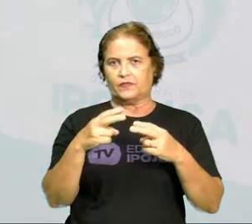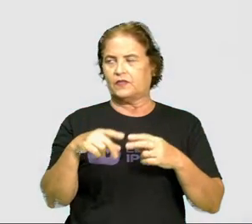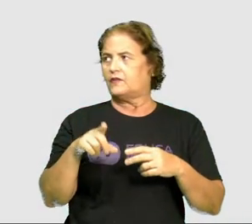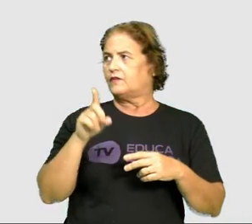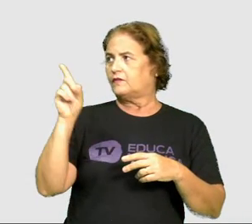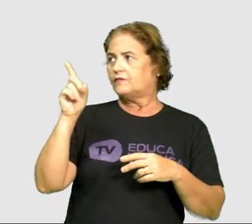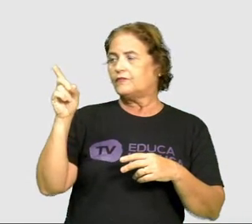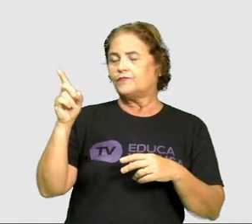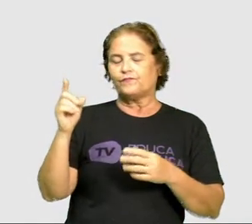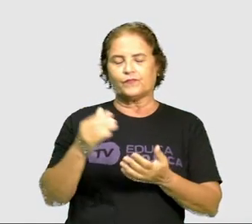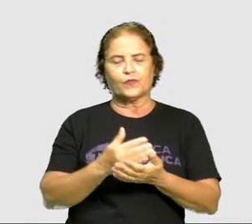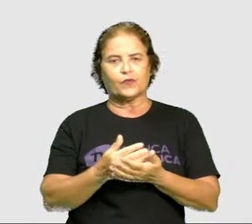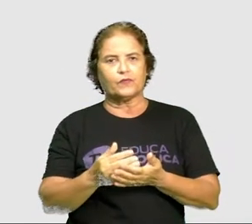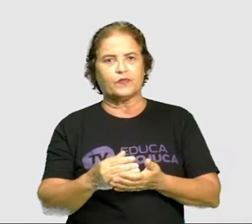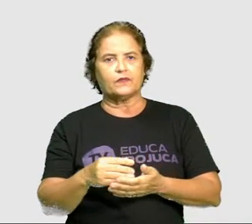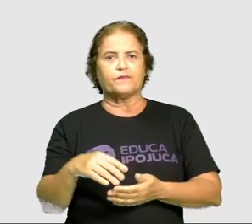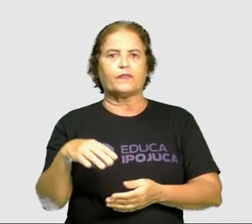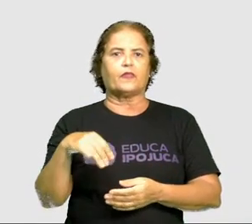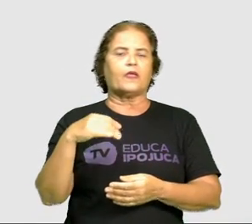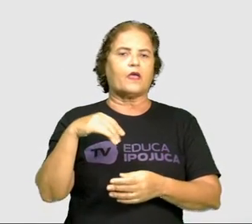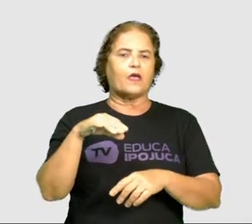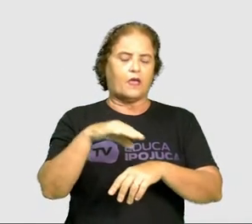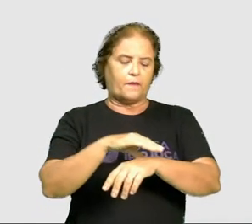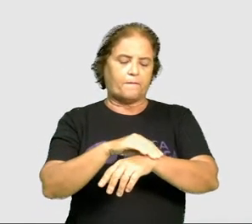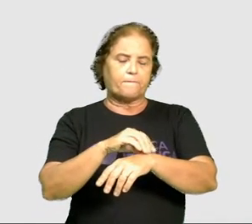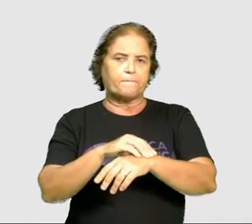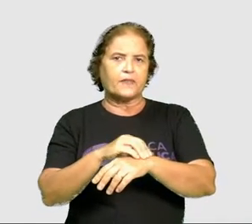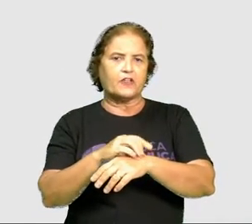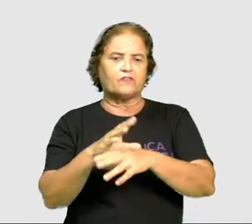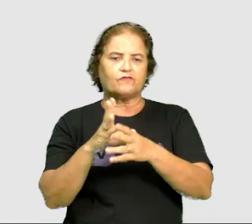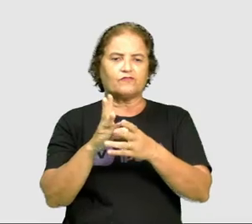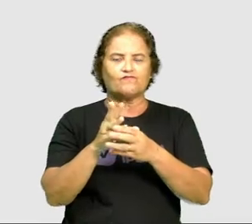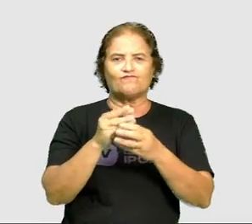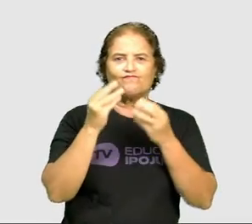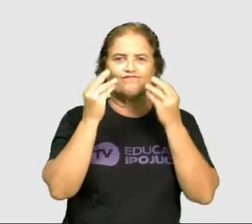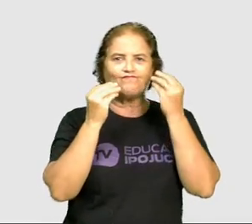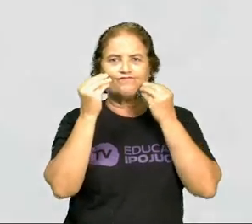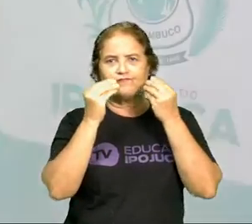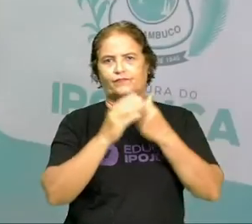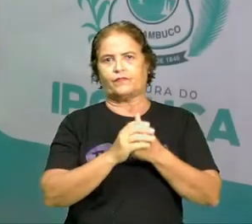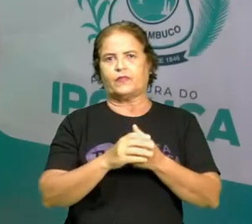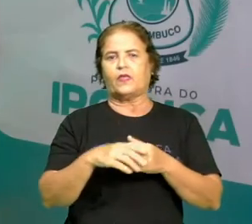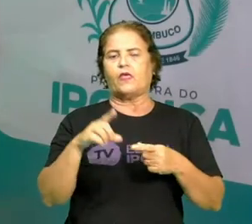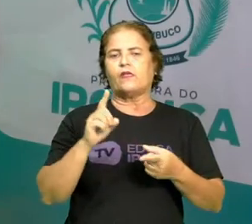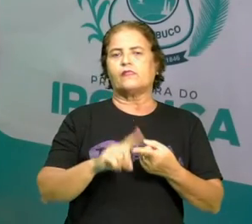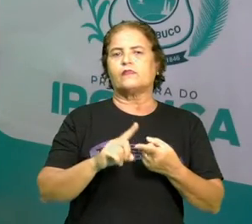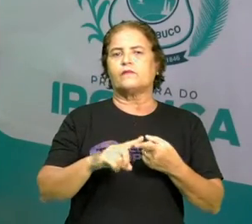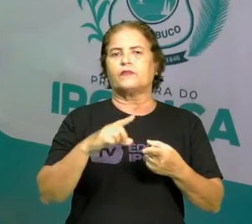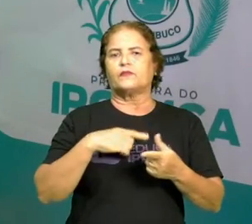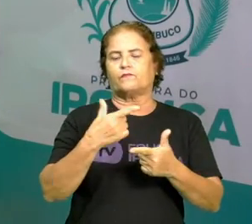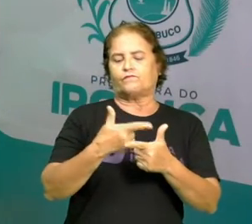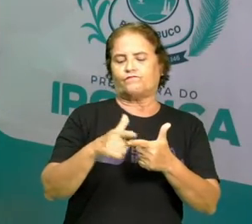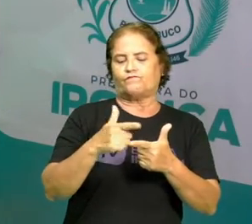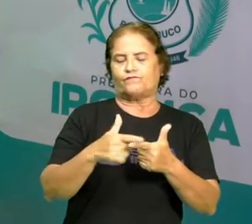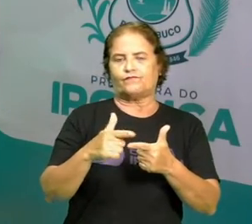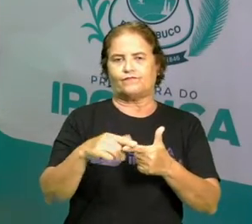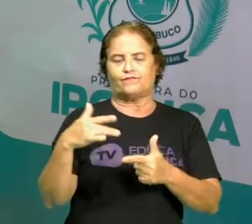bem mais. A pele se apresenta mais enrugada. Alguns problemas de saúde também podem surgir.